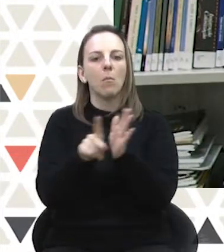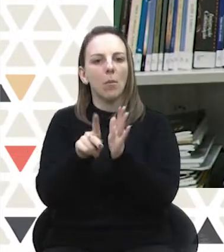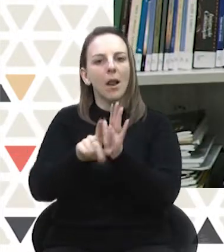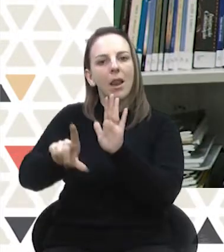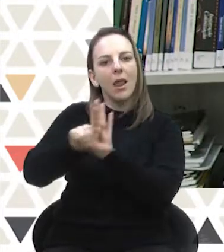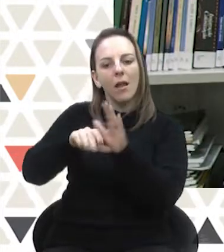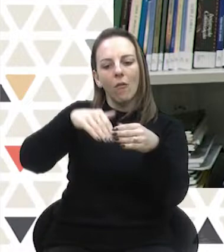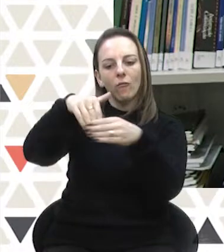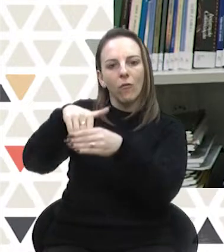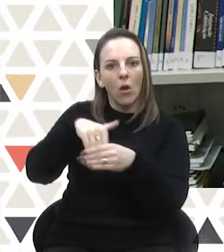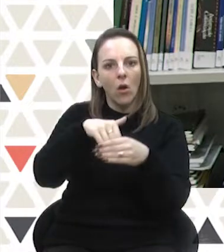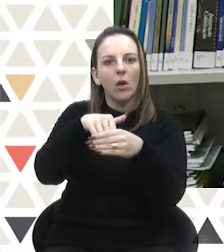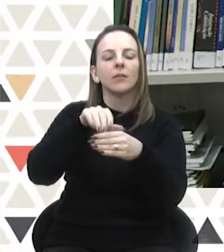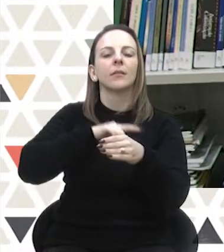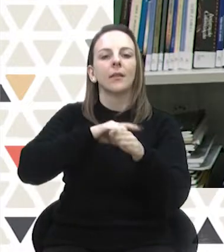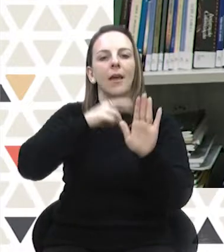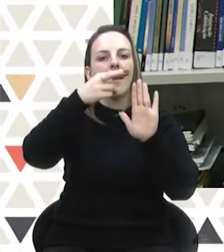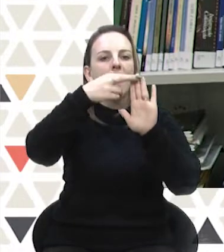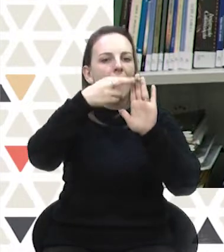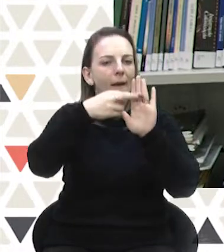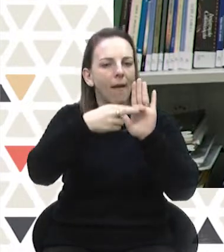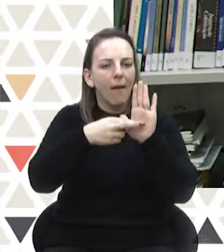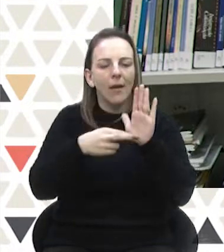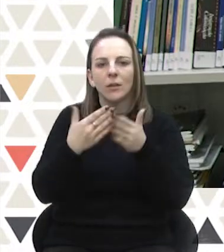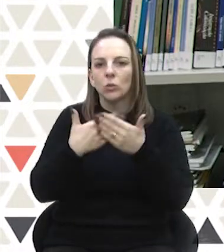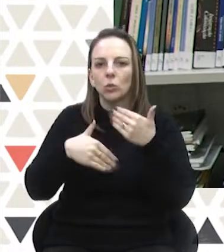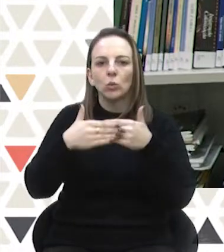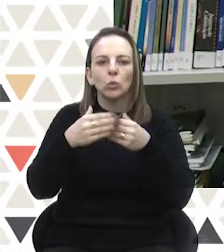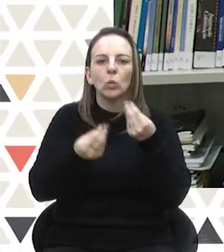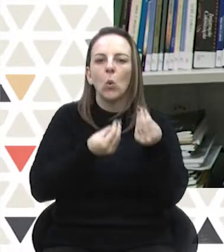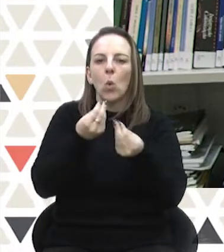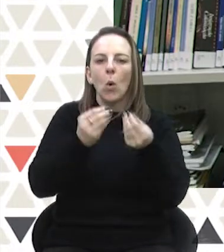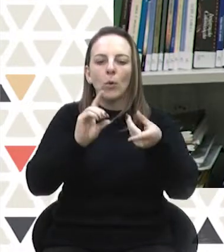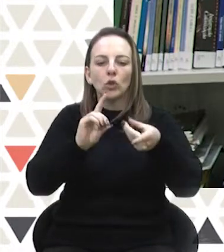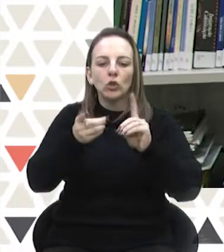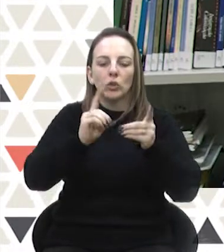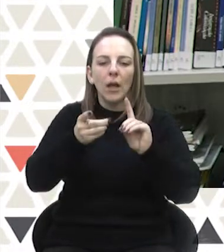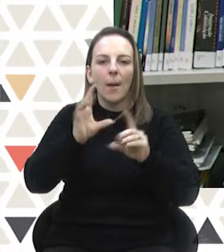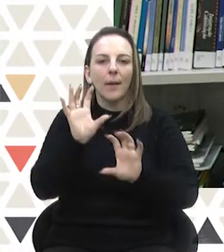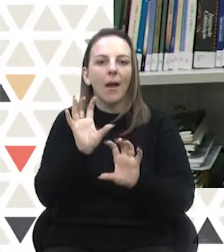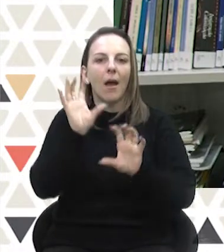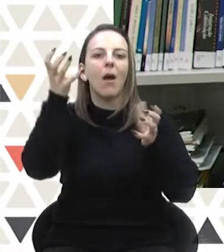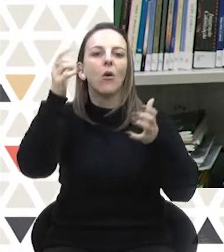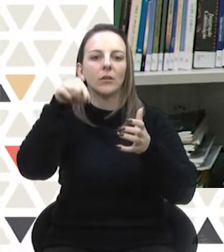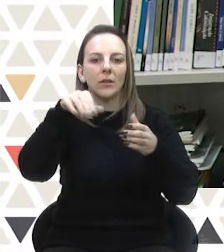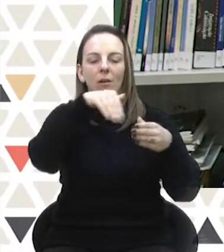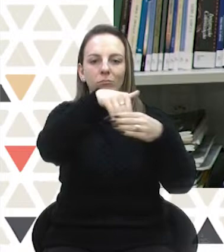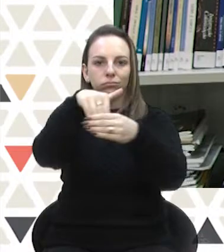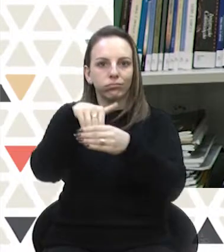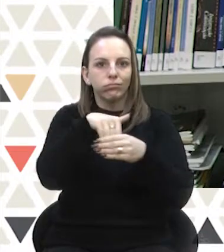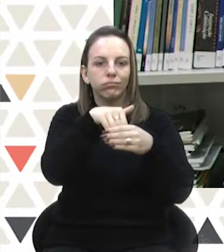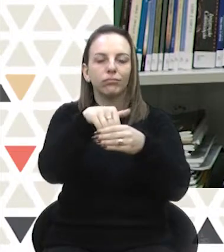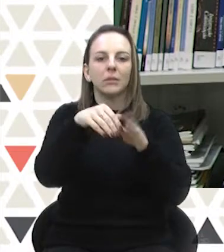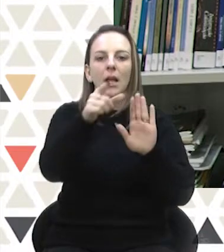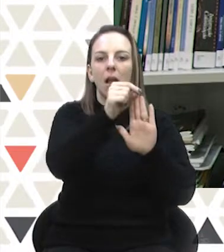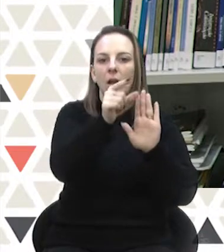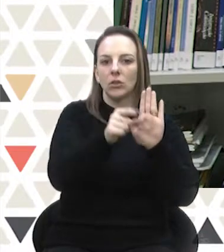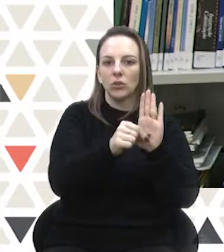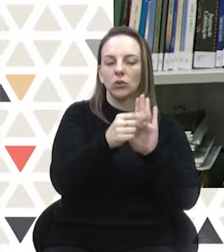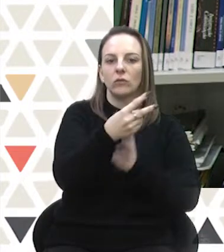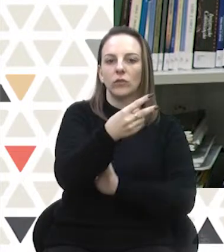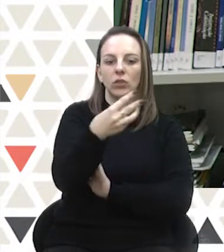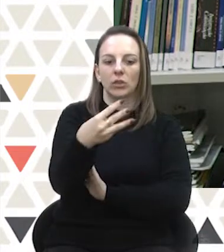Eleitoral, que normatiza toda a dinâmica das eleições e do funcionamento, inclusive, da justiça eleitoral, em seu artigo